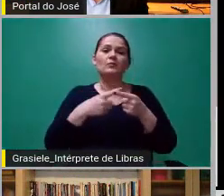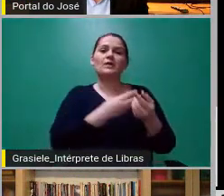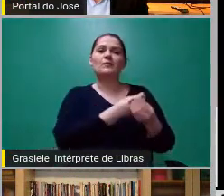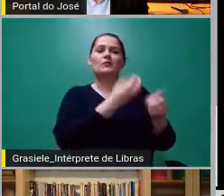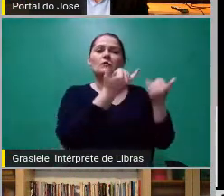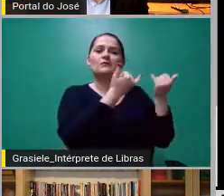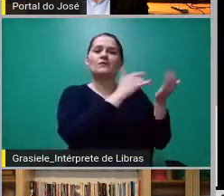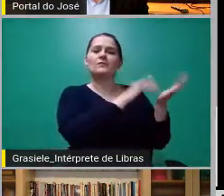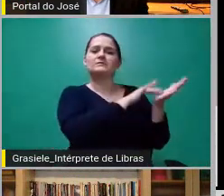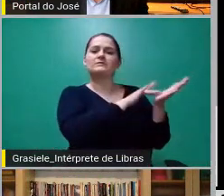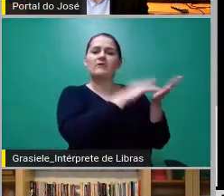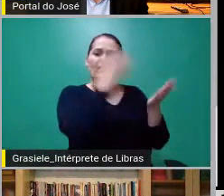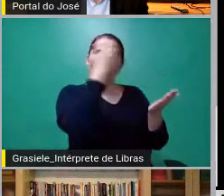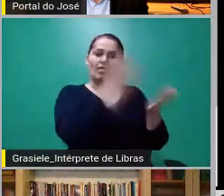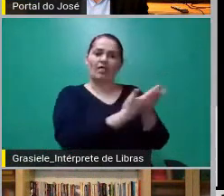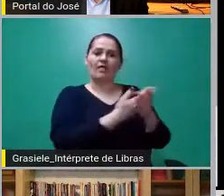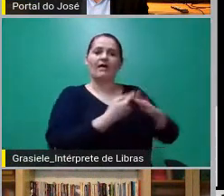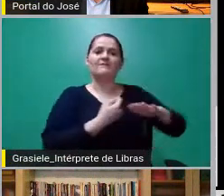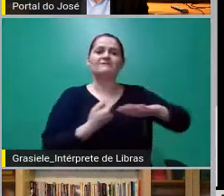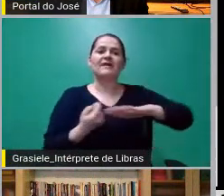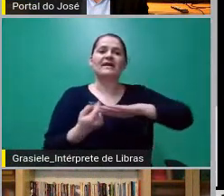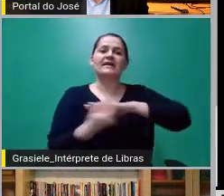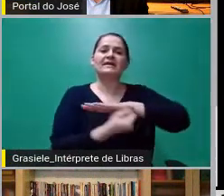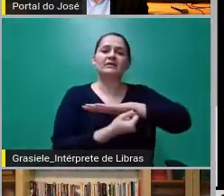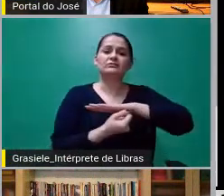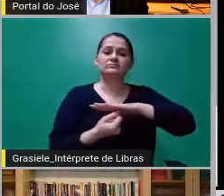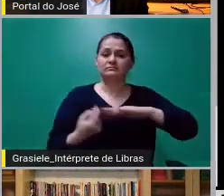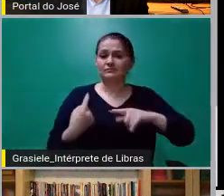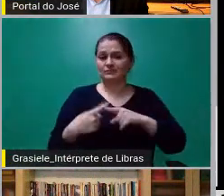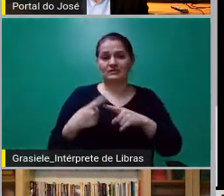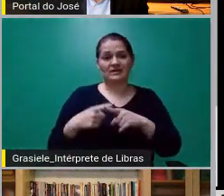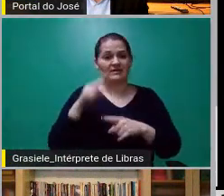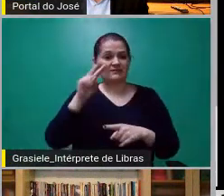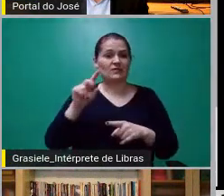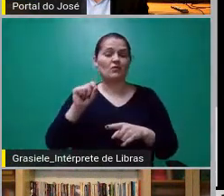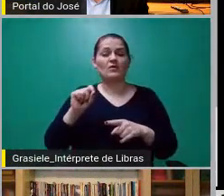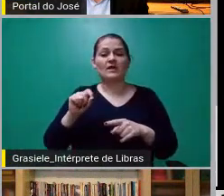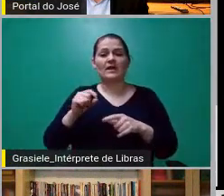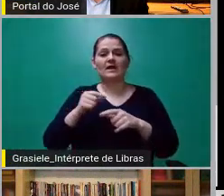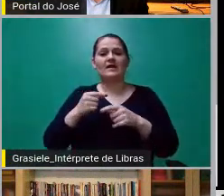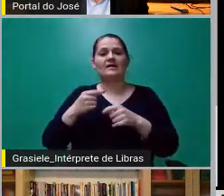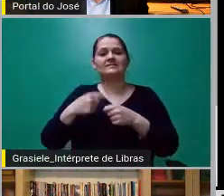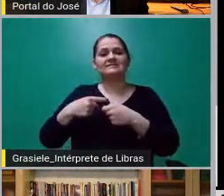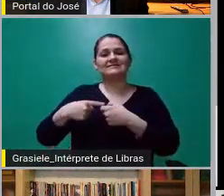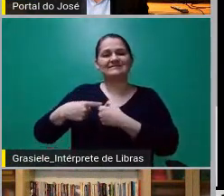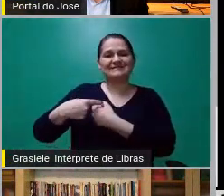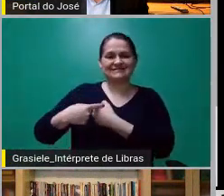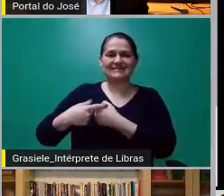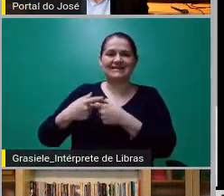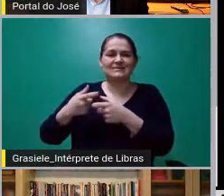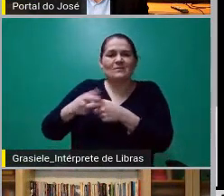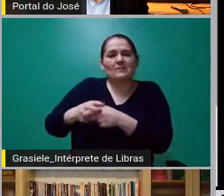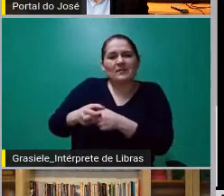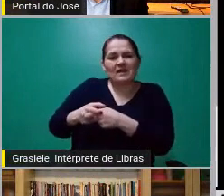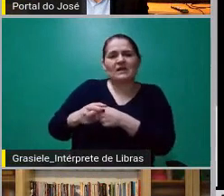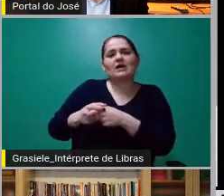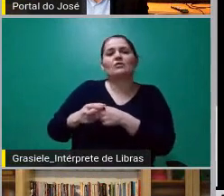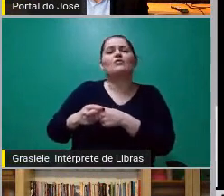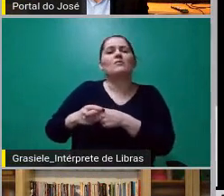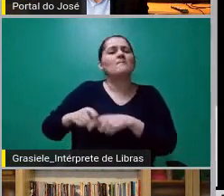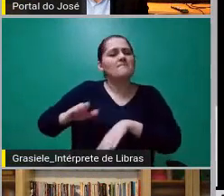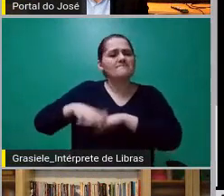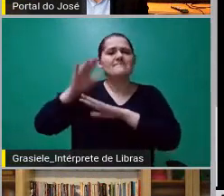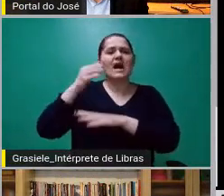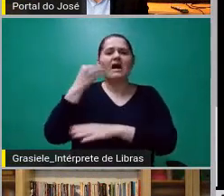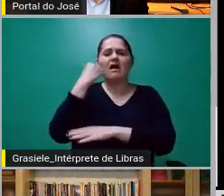Foi o a gente viu, por exemplo, acontecer nos menores municípios brasileiros que estão mais permeáveis ao bolsonarismo, onde todo o enfrentamento da Covid